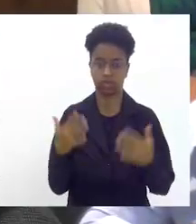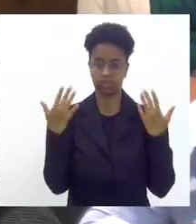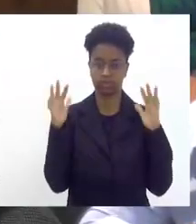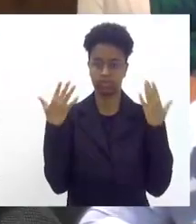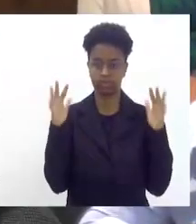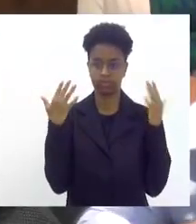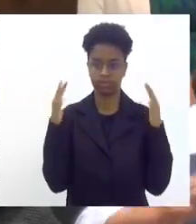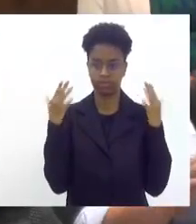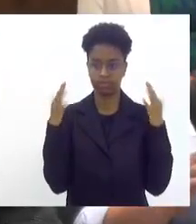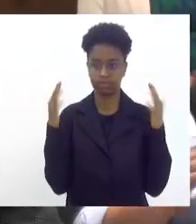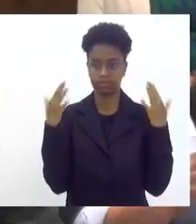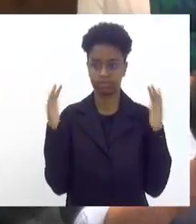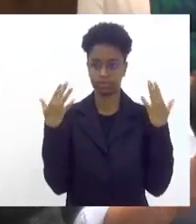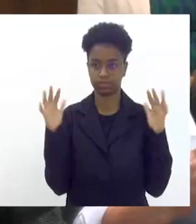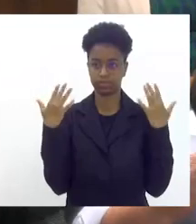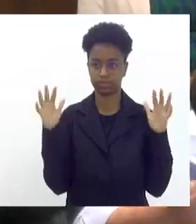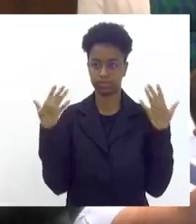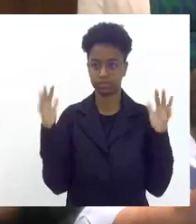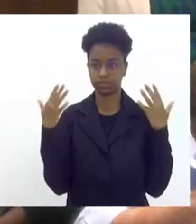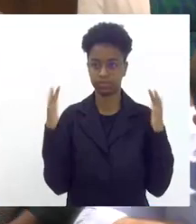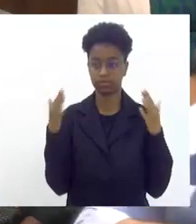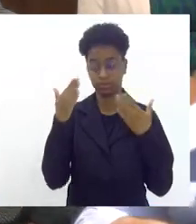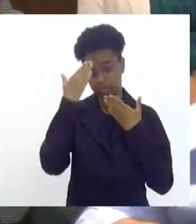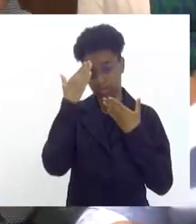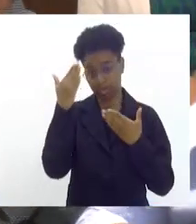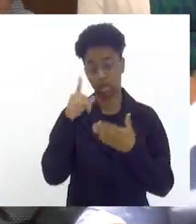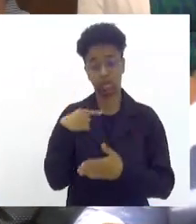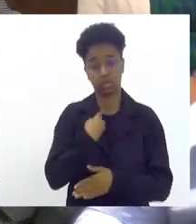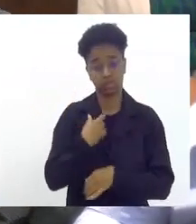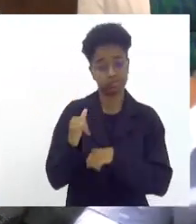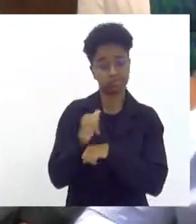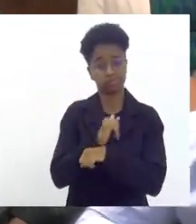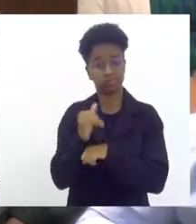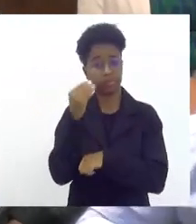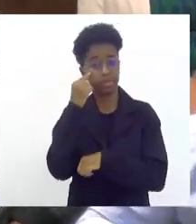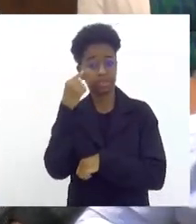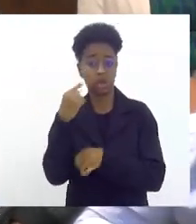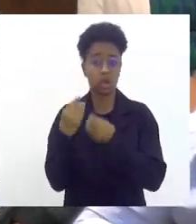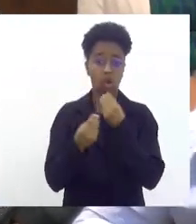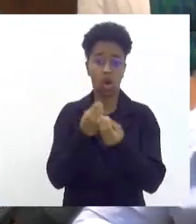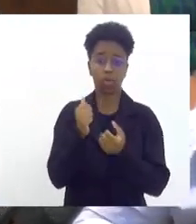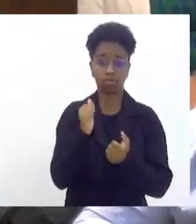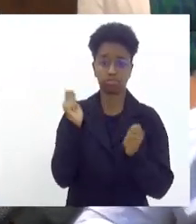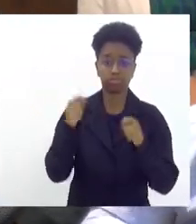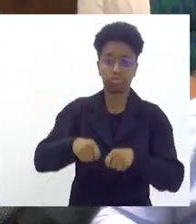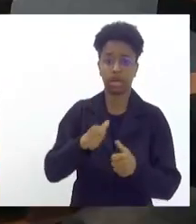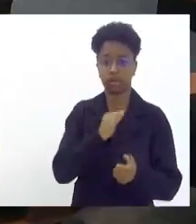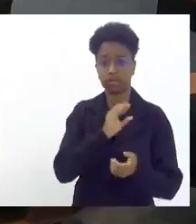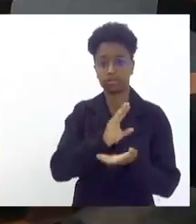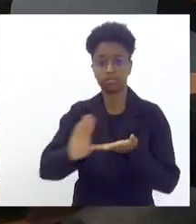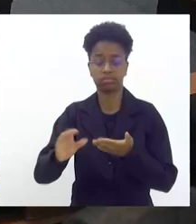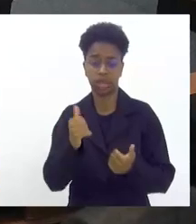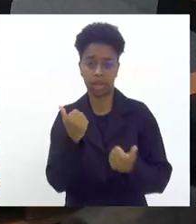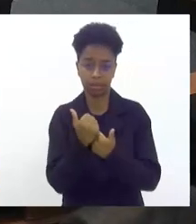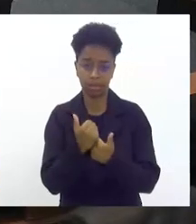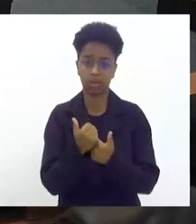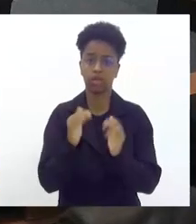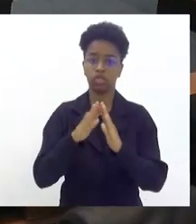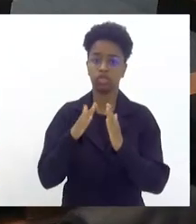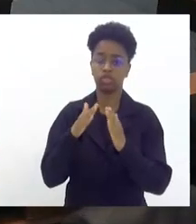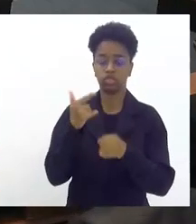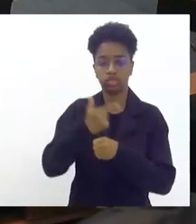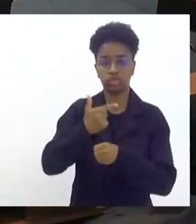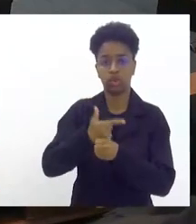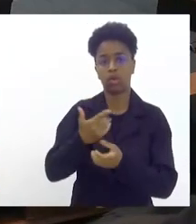Obrigado, Pedro Edson. Obrigado, Carlos. E para saber de que maneira a gente pode fomentar, através desse projeto de lei, as escolas mirins, a gente vai